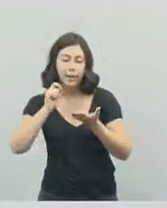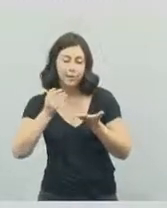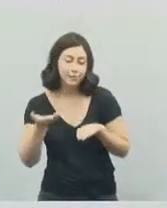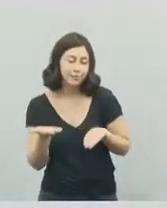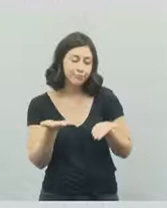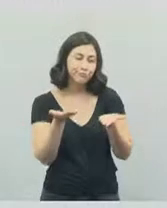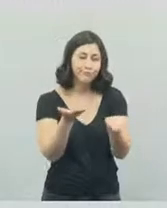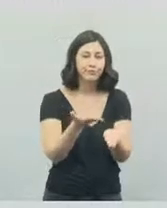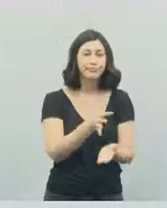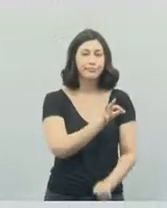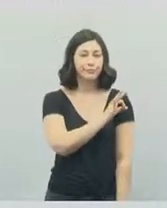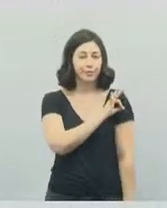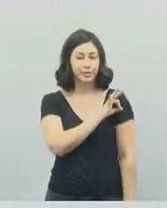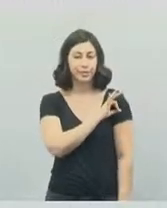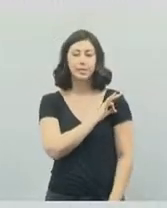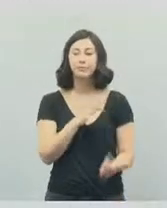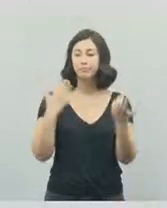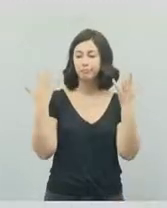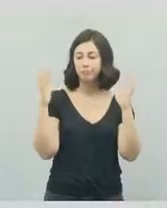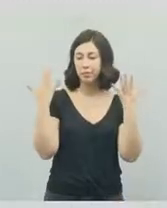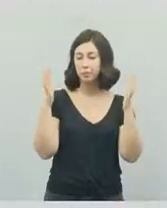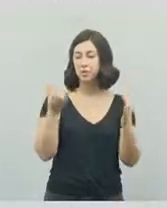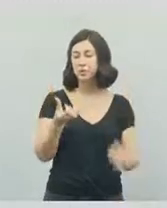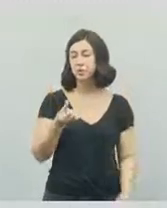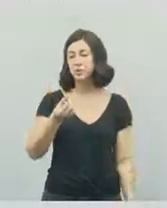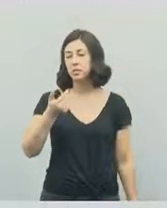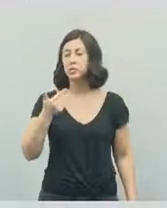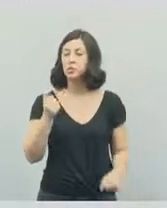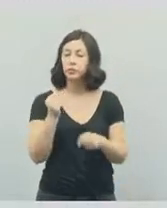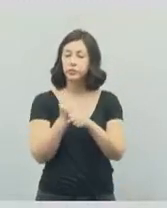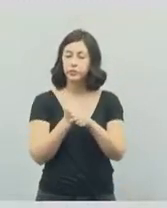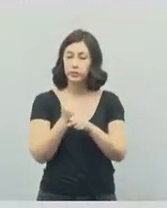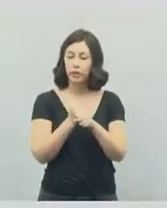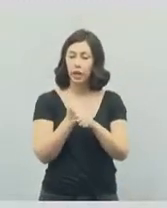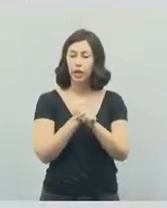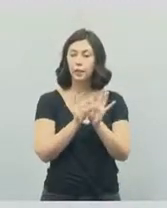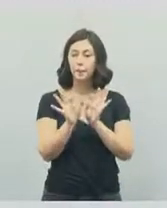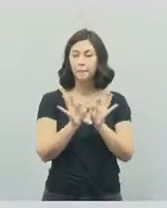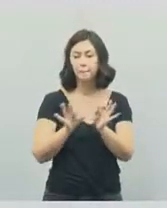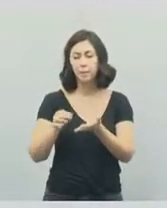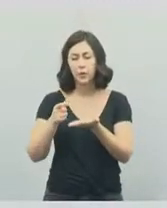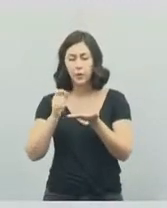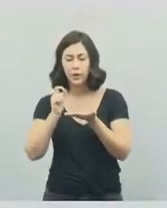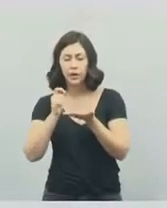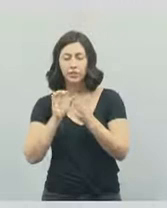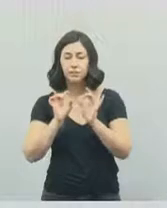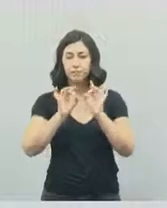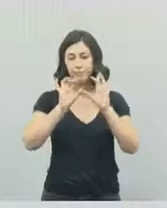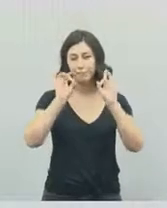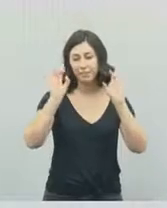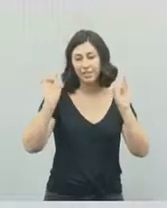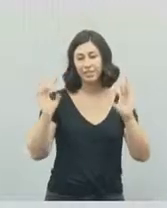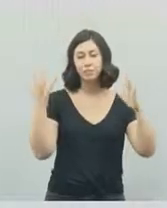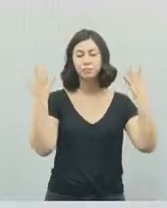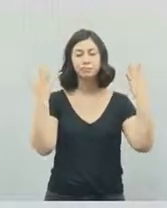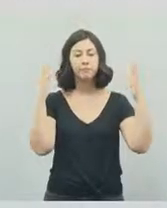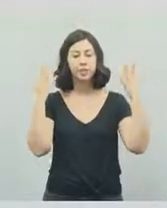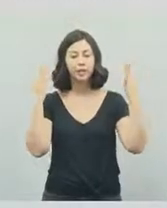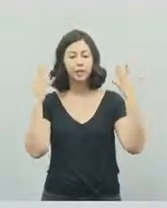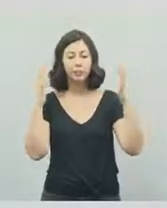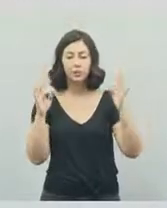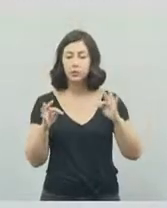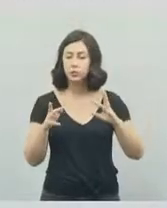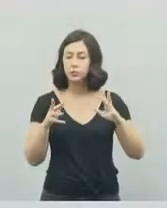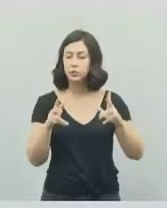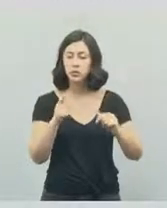guardas, pelos 62 anos da Guarda Municipal. Levaram um café todo especial. Parabéns a todos